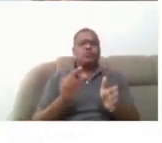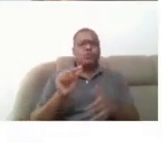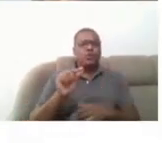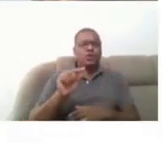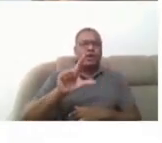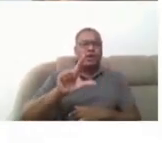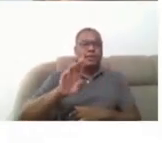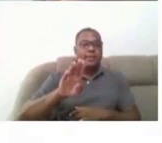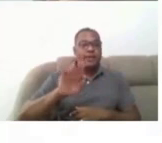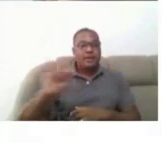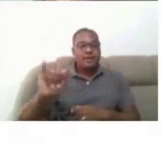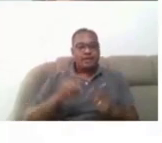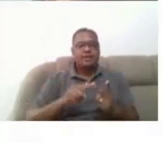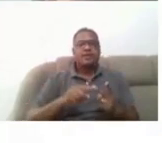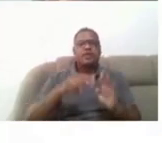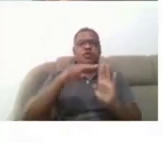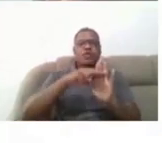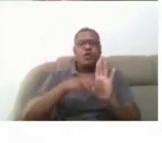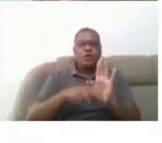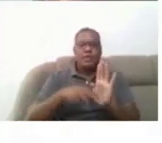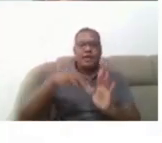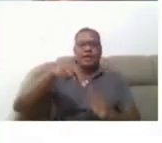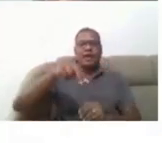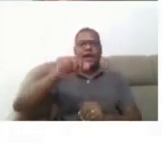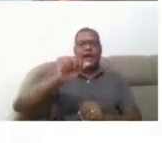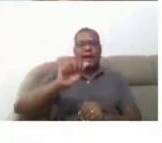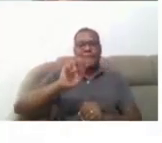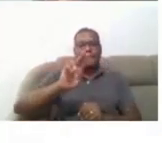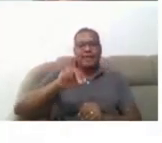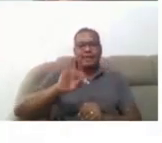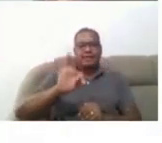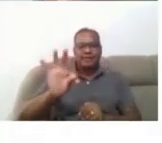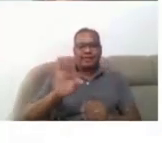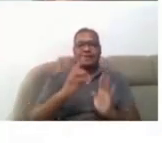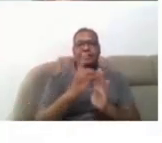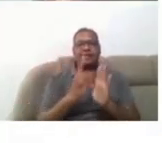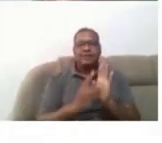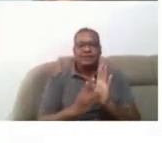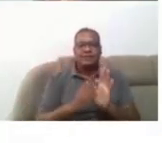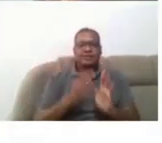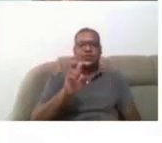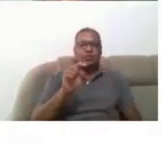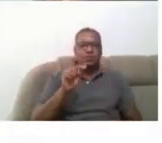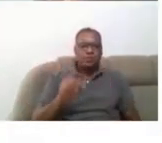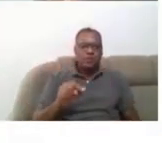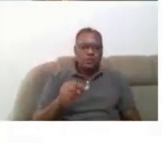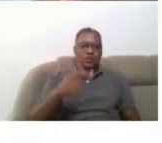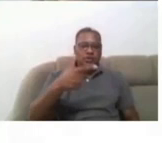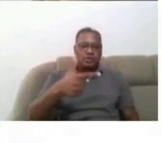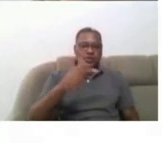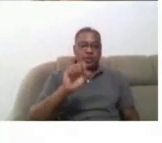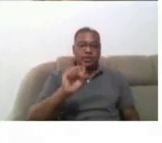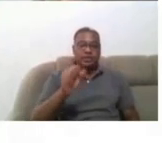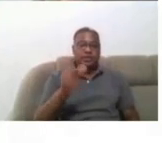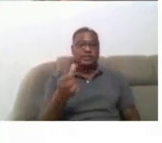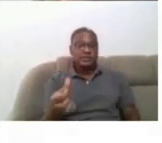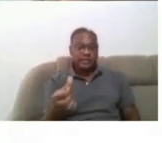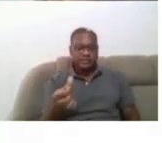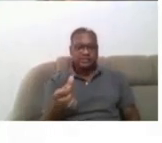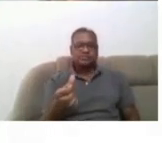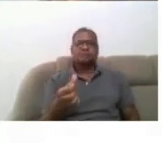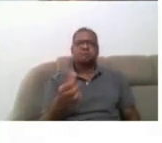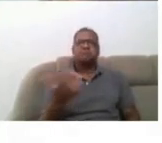tem a Nave Brasileira da BNT, tem o decreto 5.296, tá? Essas leis, elas